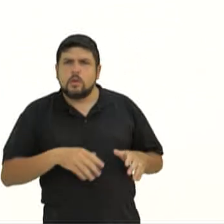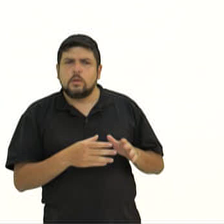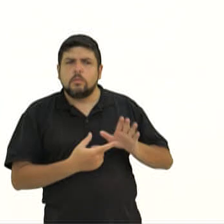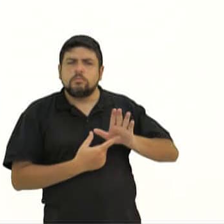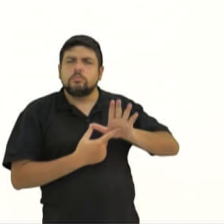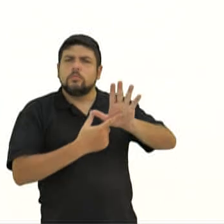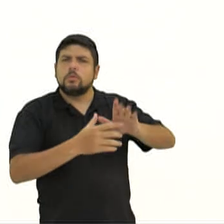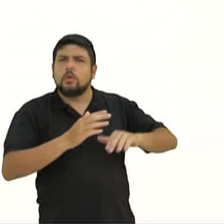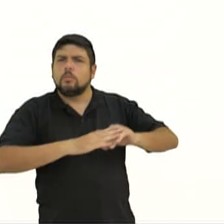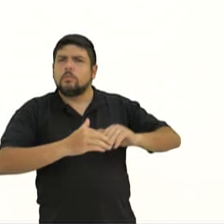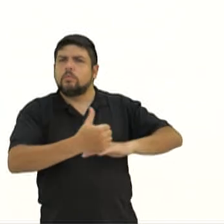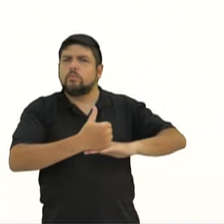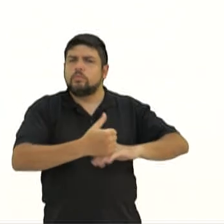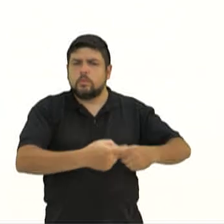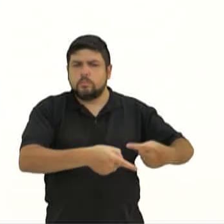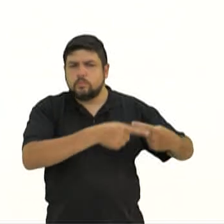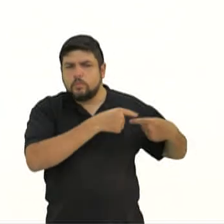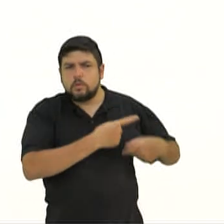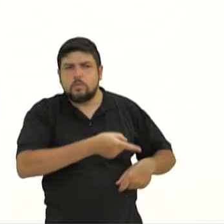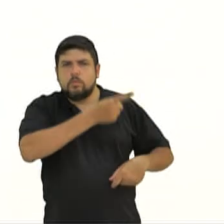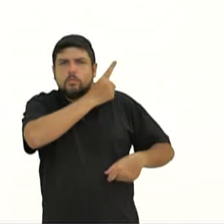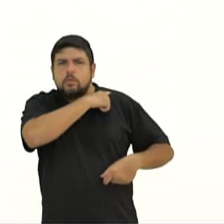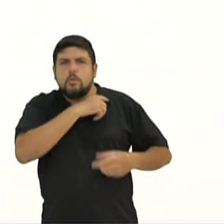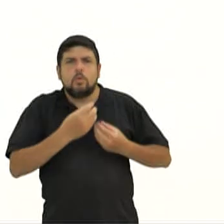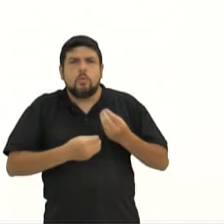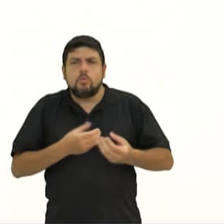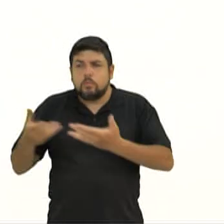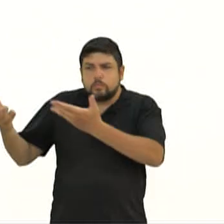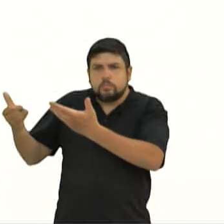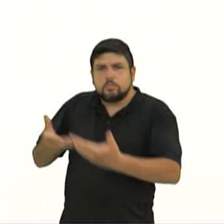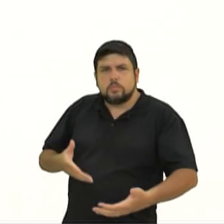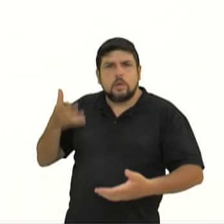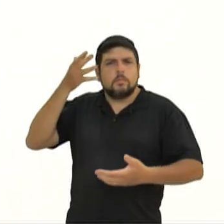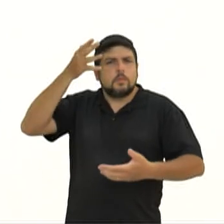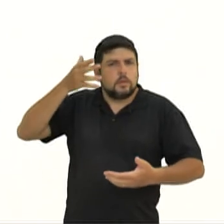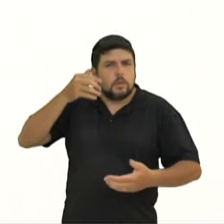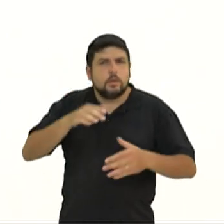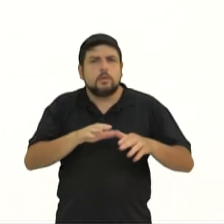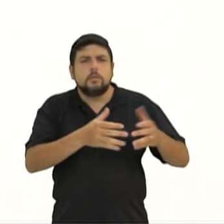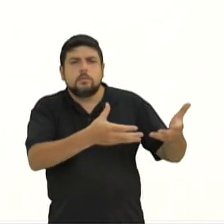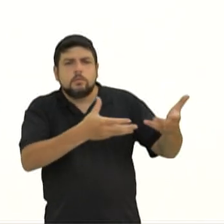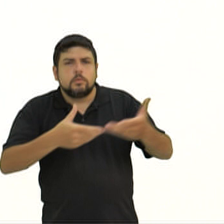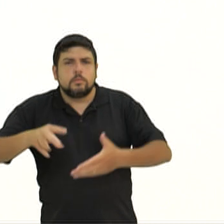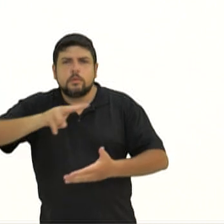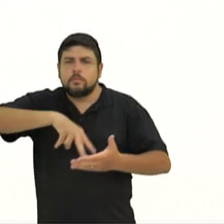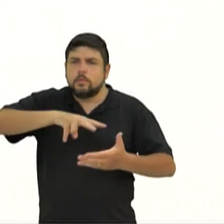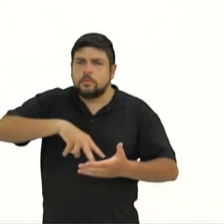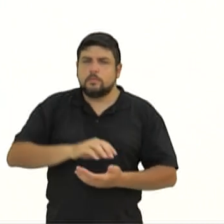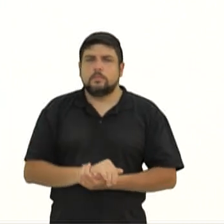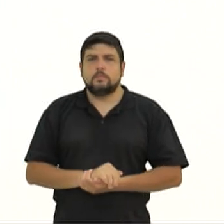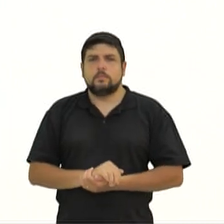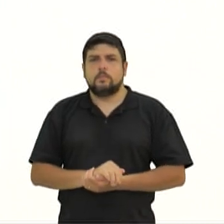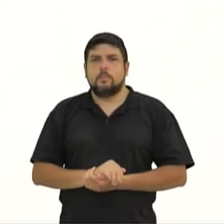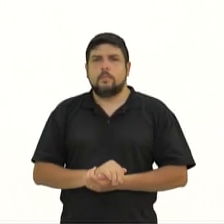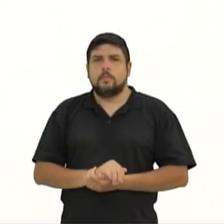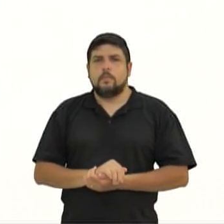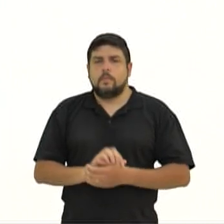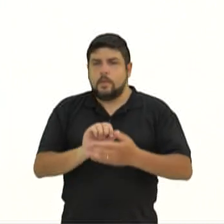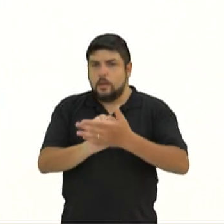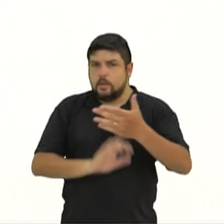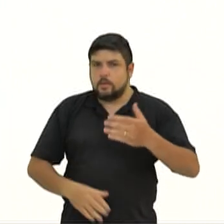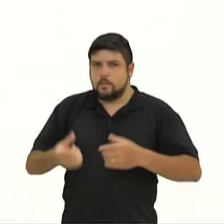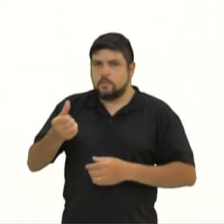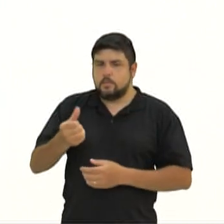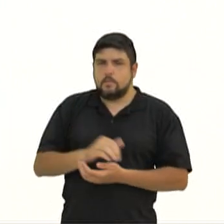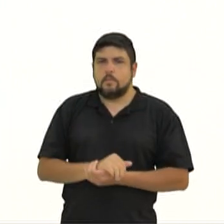estudantes desde o primeiro ano, com palestras, convidados e leituras sobre o assunto. Atividade 6 De acordo